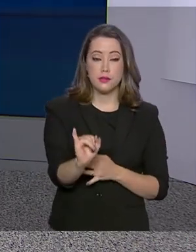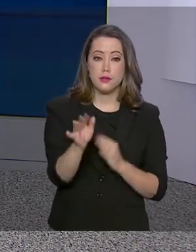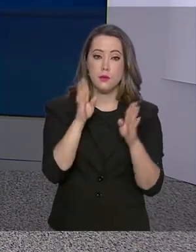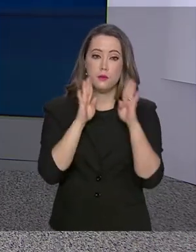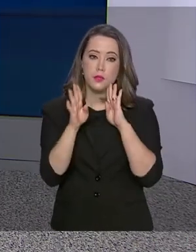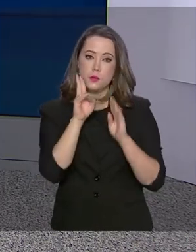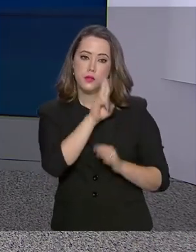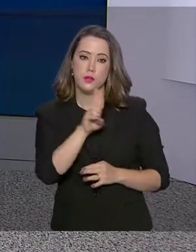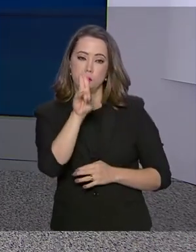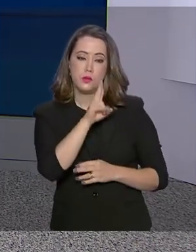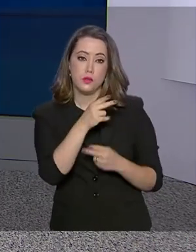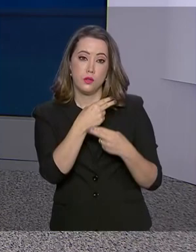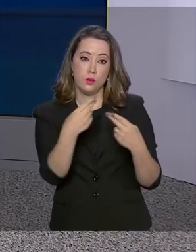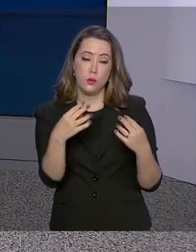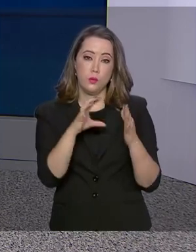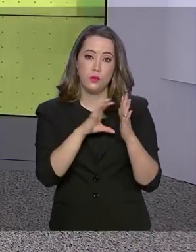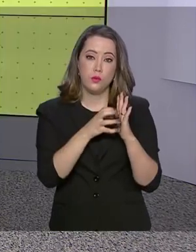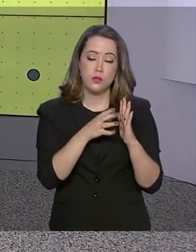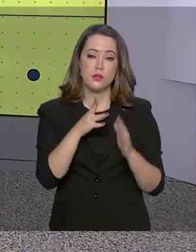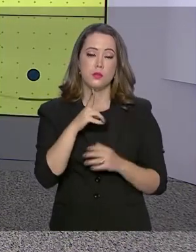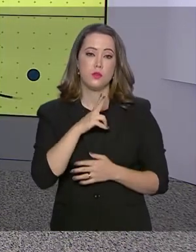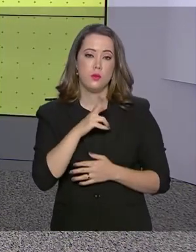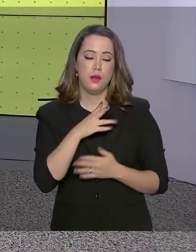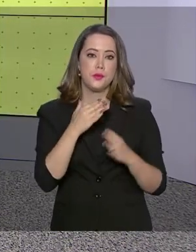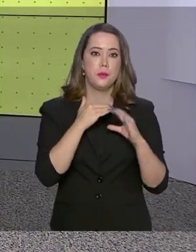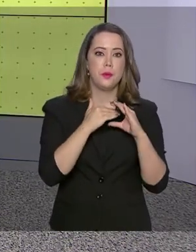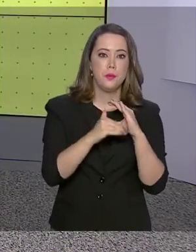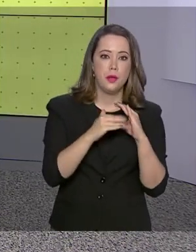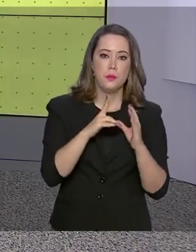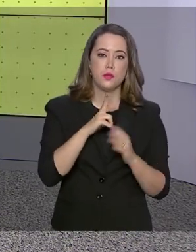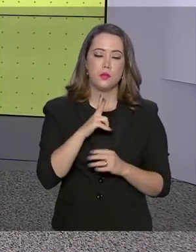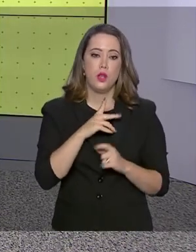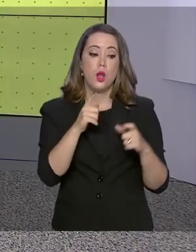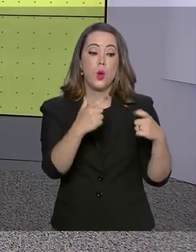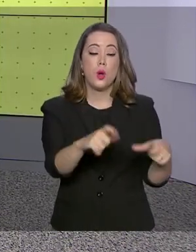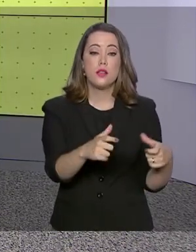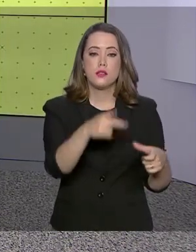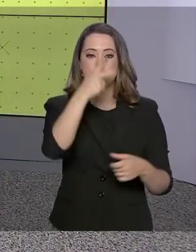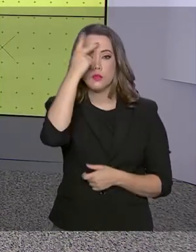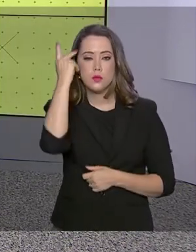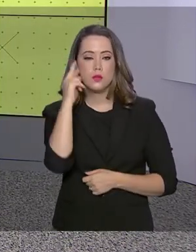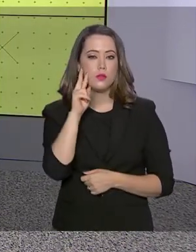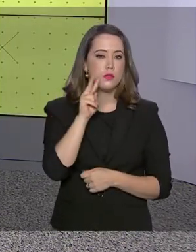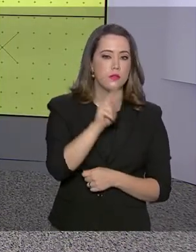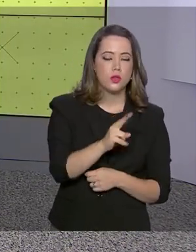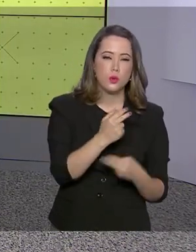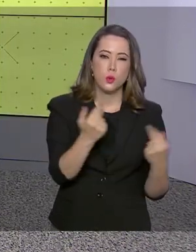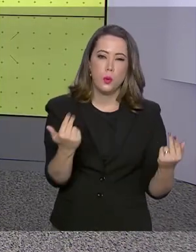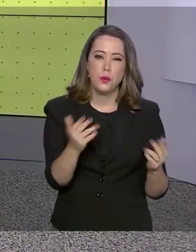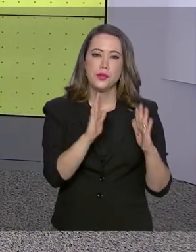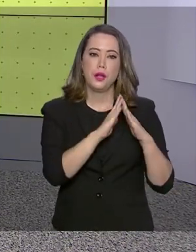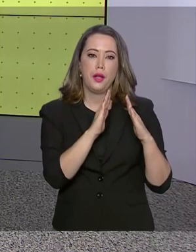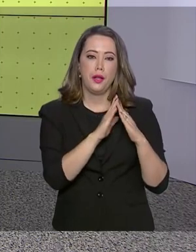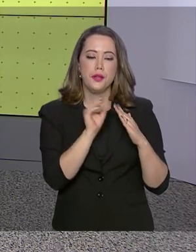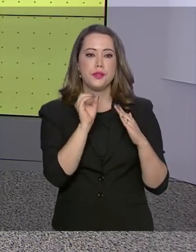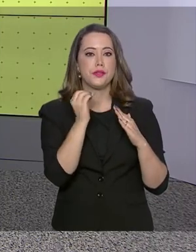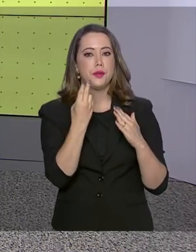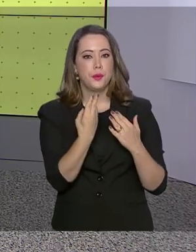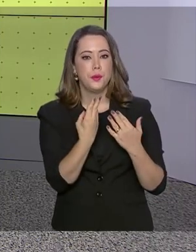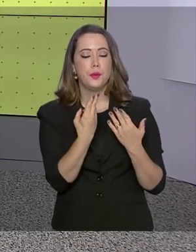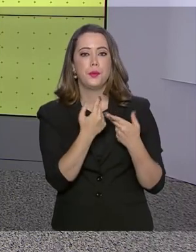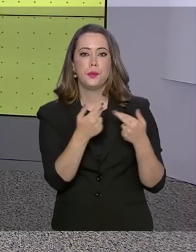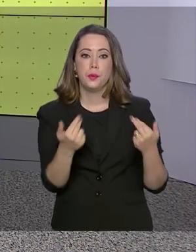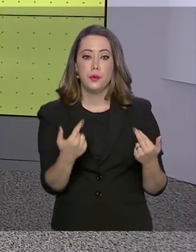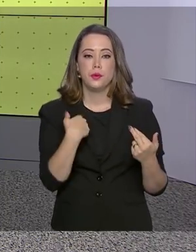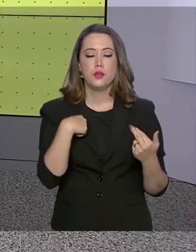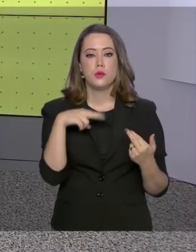Ações pessoais, como e-mails, privados, localização do consumidor e visualização de bens imóveis obtidos por meio de aplicativos.